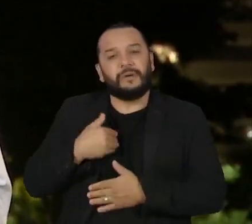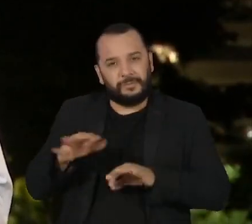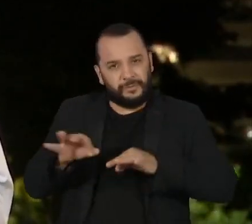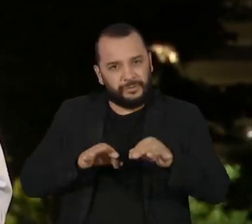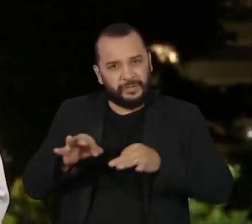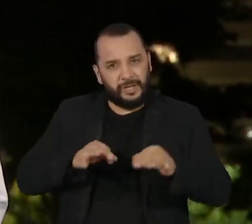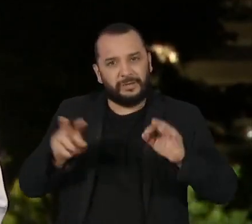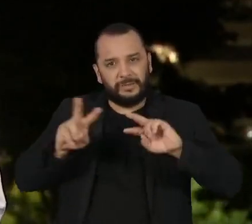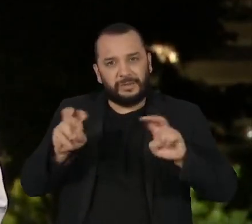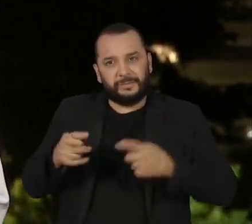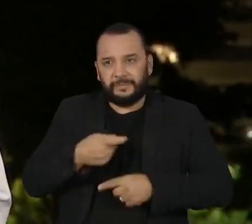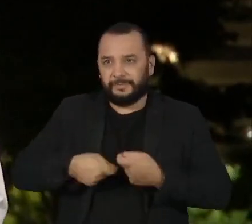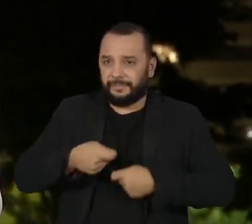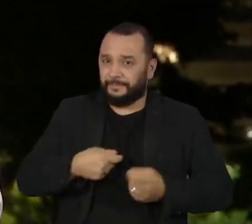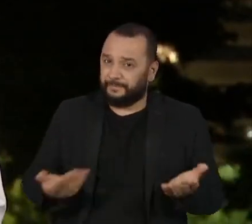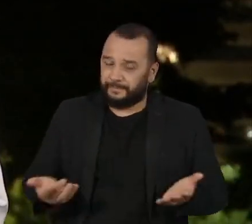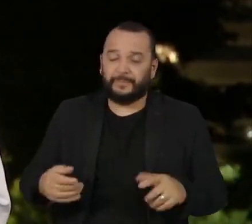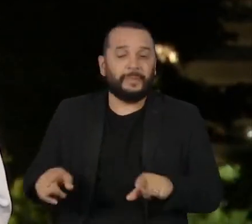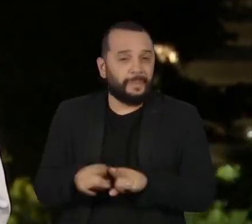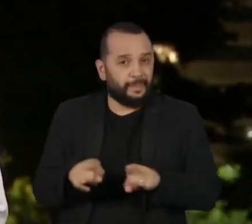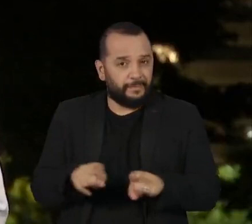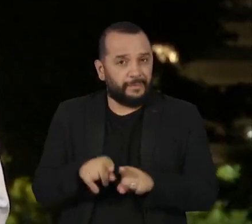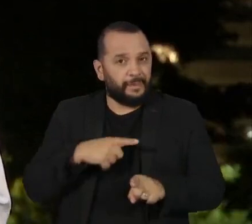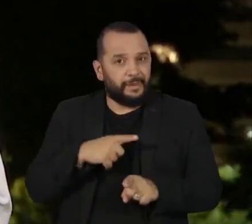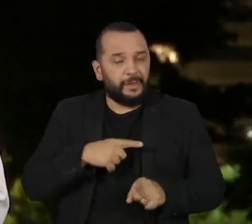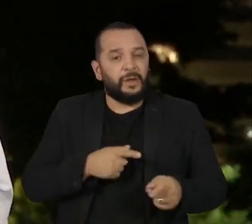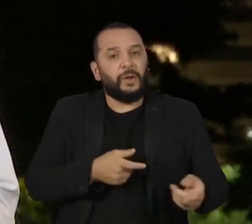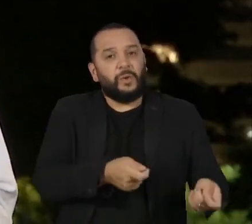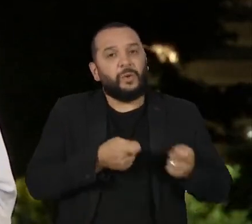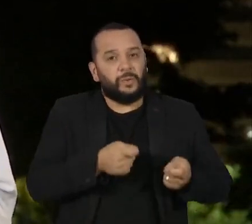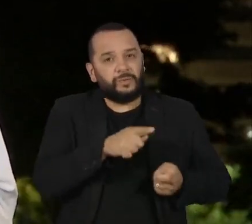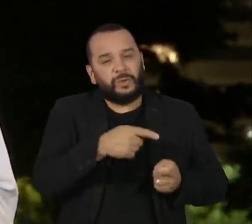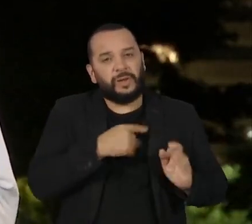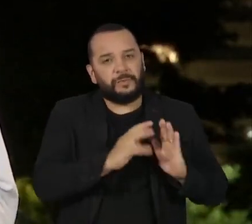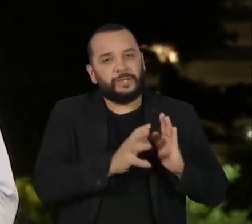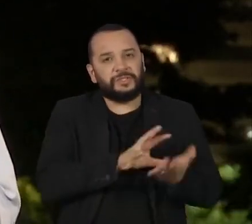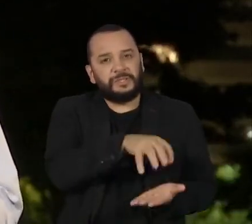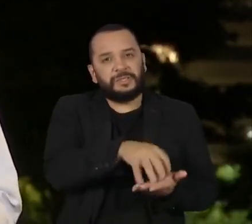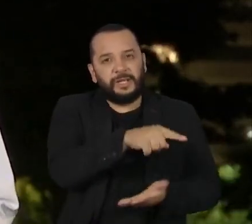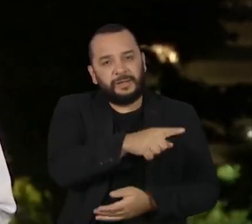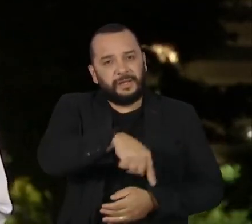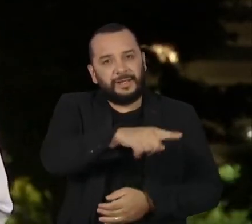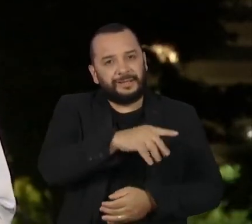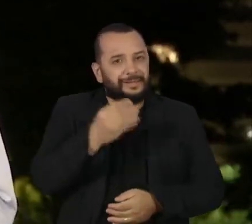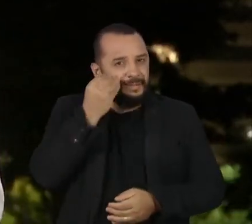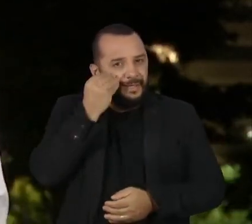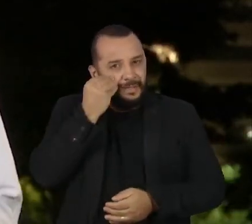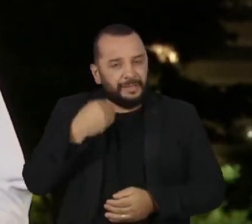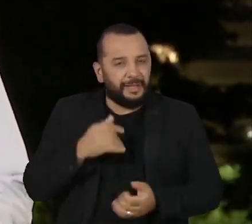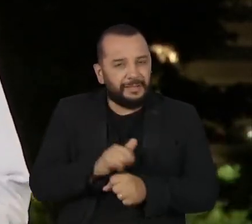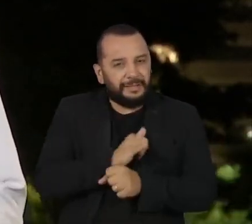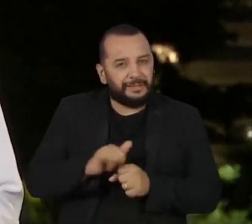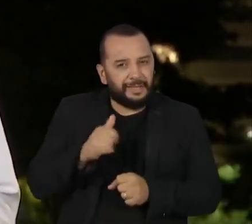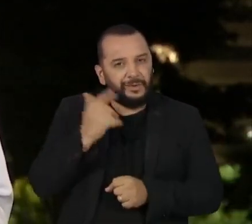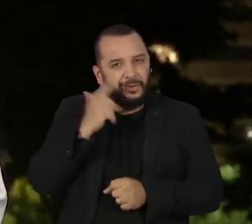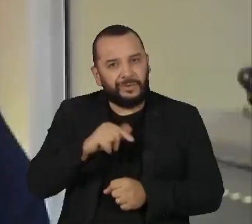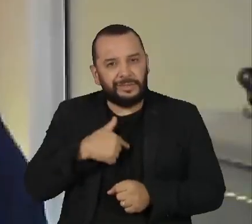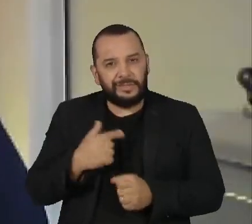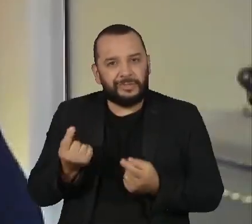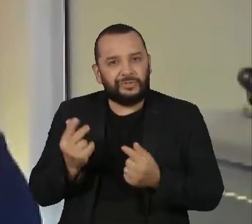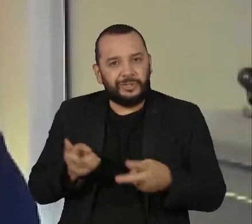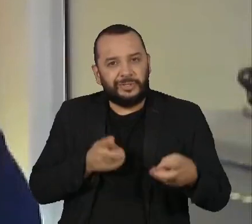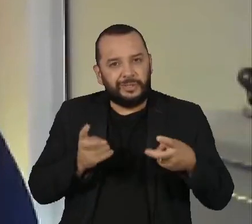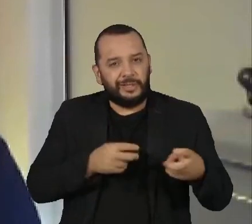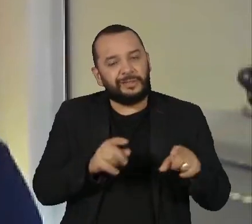econômica. Ao mesmo tempo, tenta conter o Centrão, que usa o jogo político para conseguir verbas e cargos no governo.